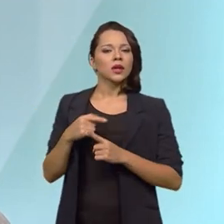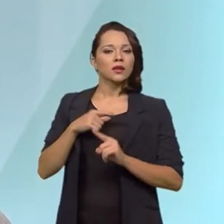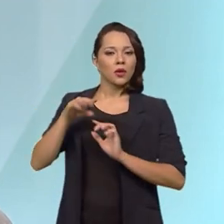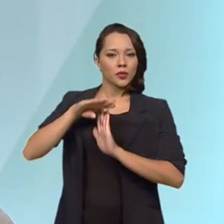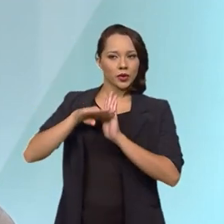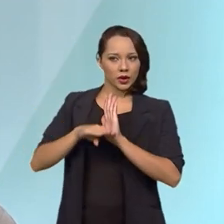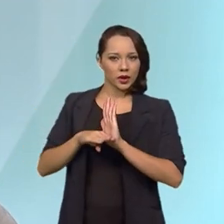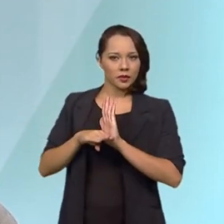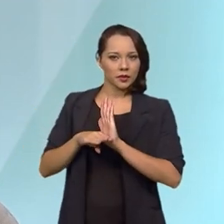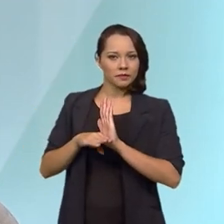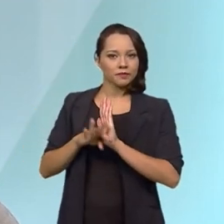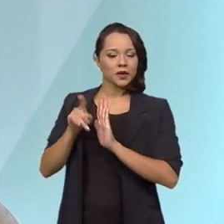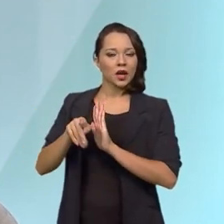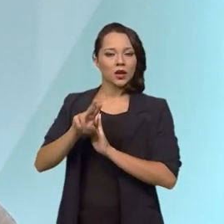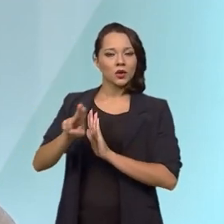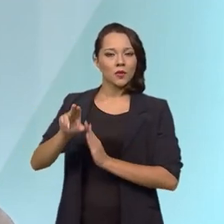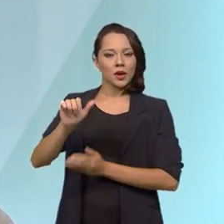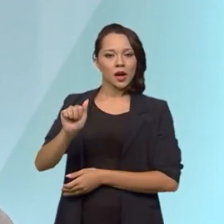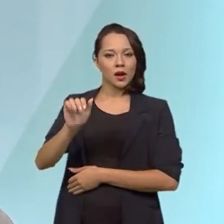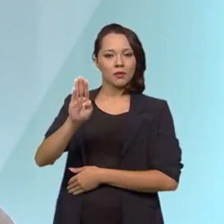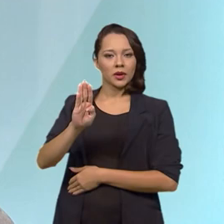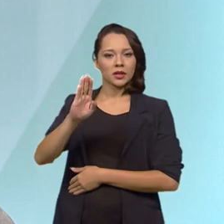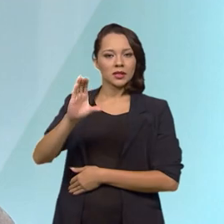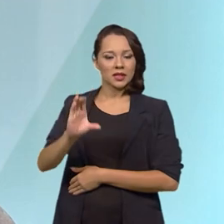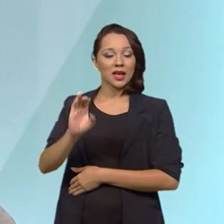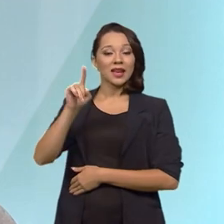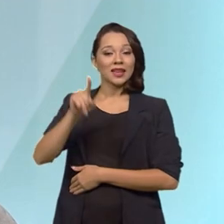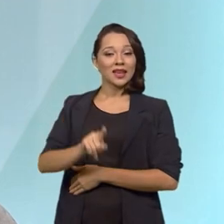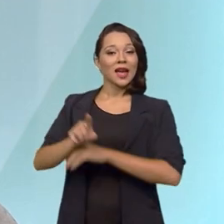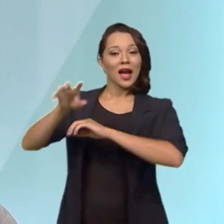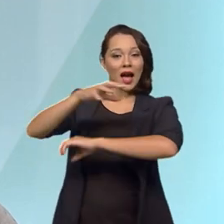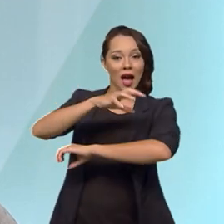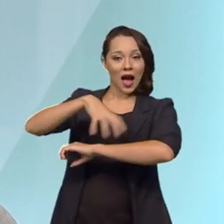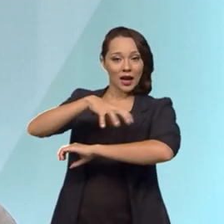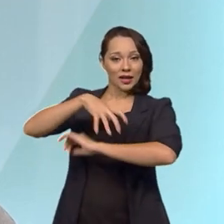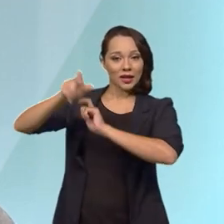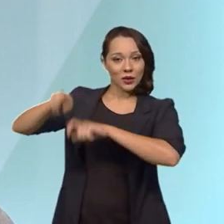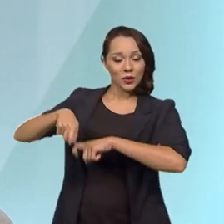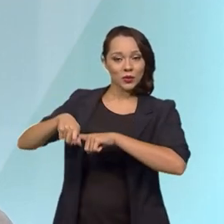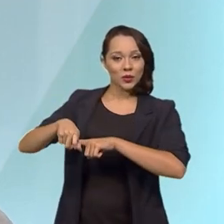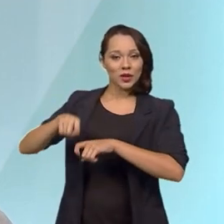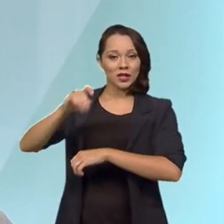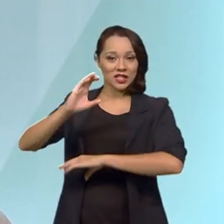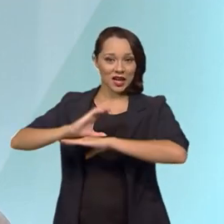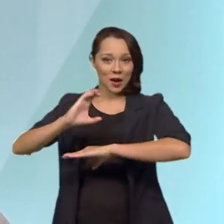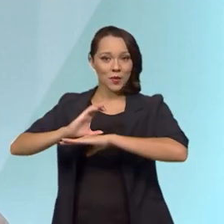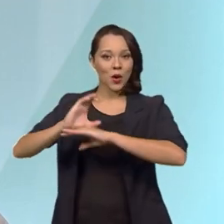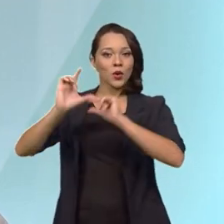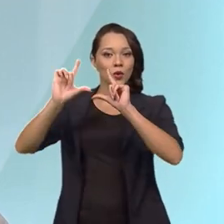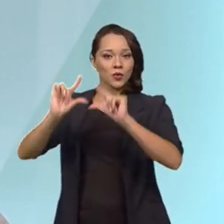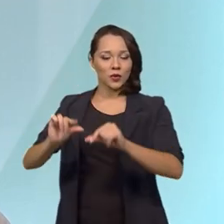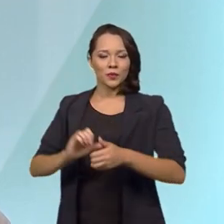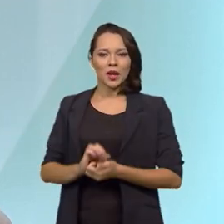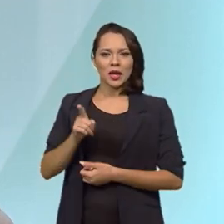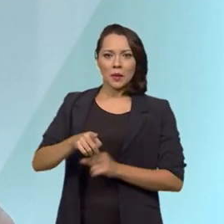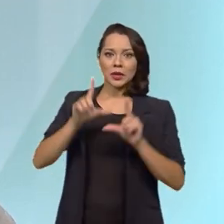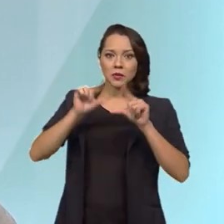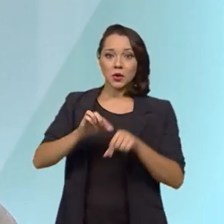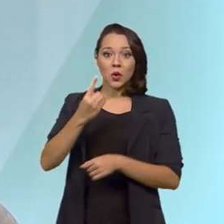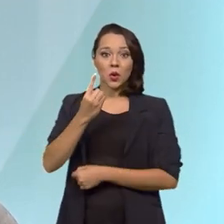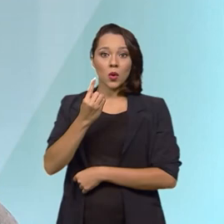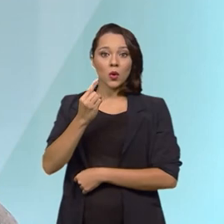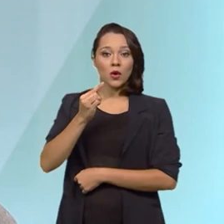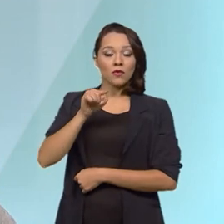chamado ABC, Agricultura de Baixo Carbono, que deve reduzir 1,3 gigatoneladas